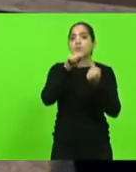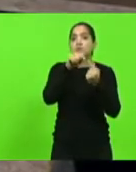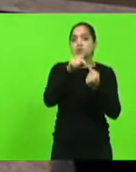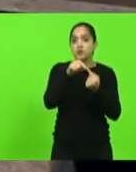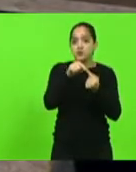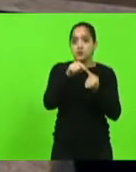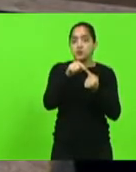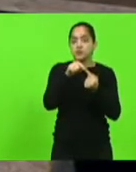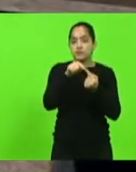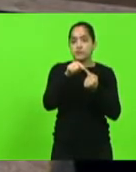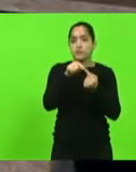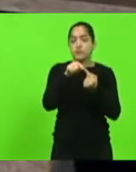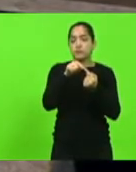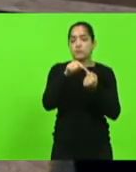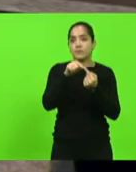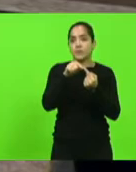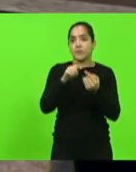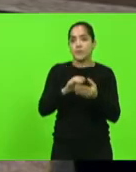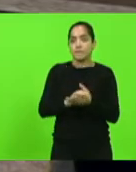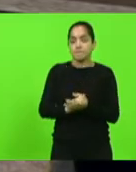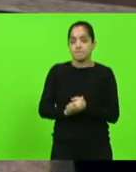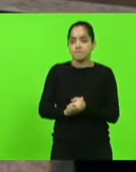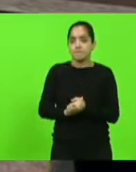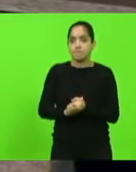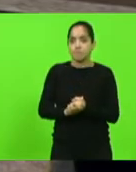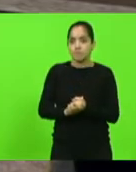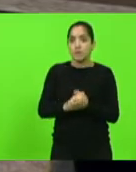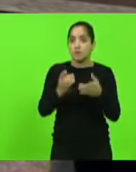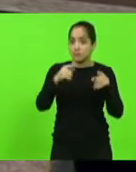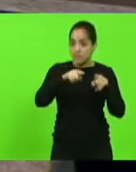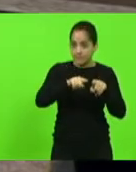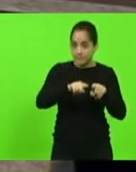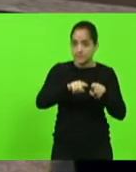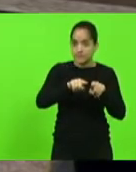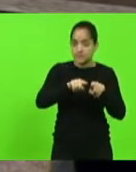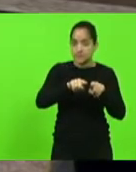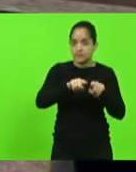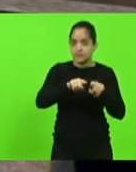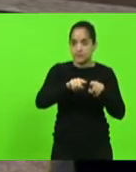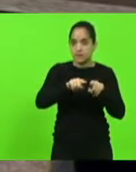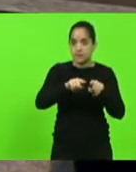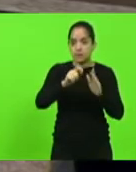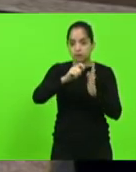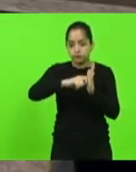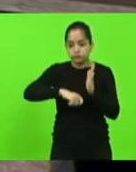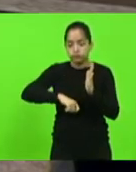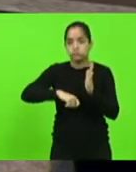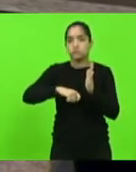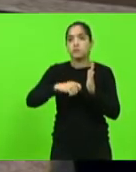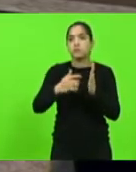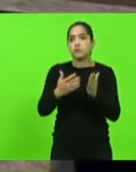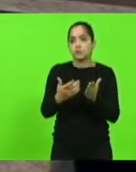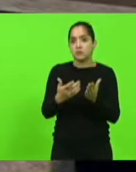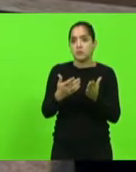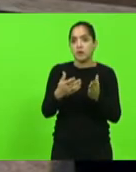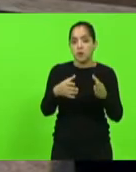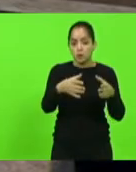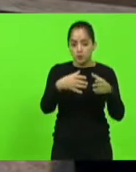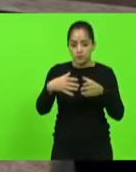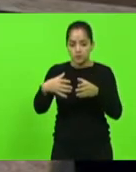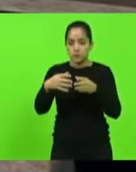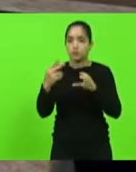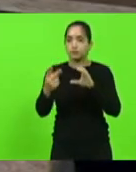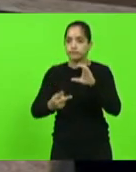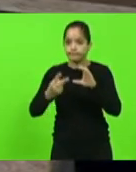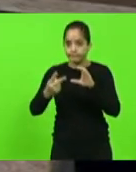formar uma parceria, aliás, um termo de cooperação técnica com essas câmaras de vereadores, com a